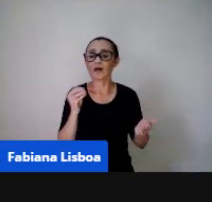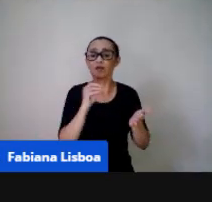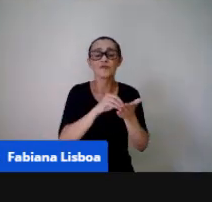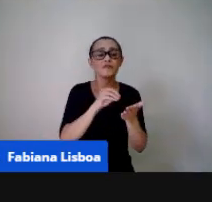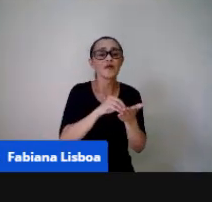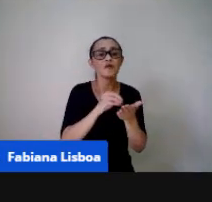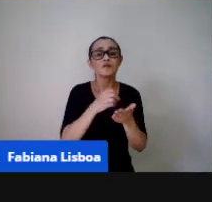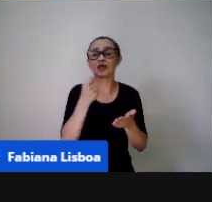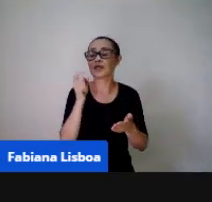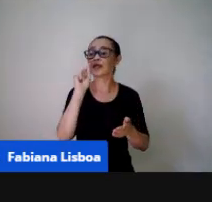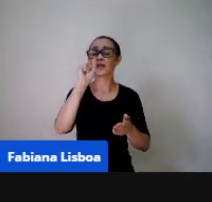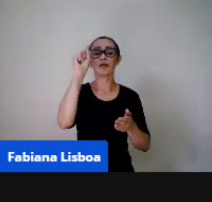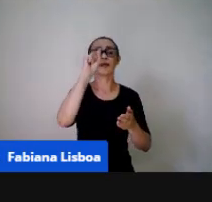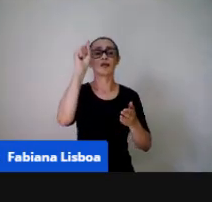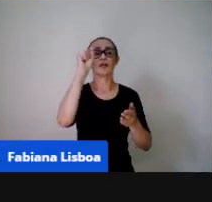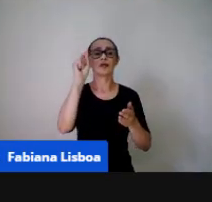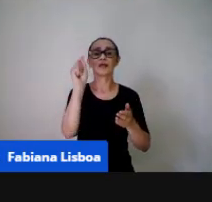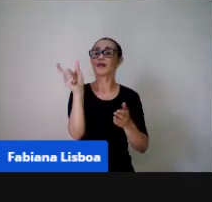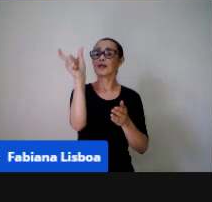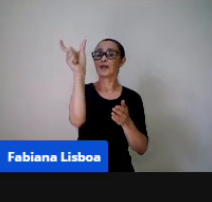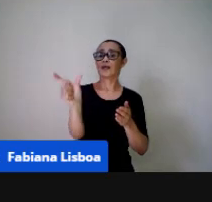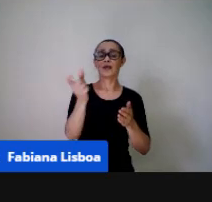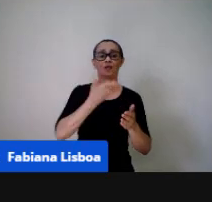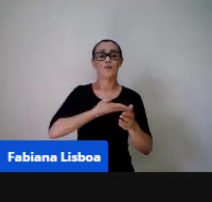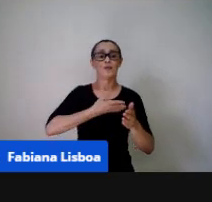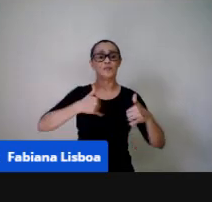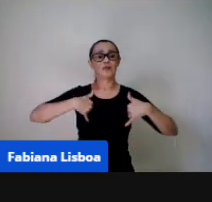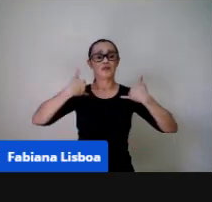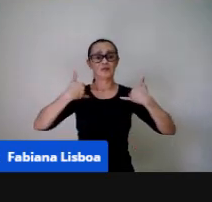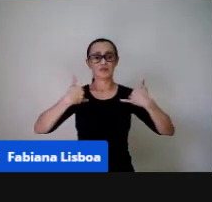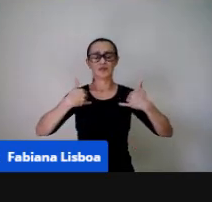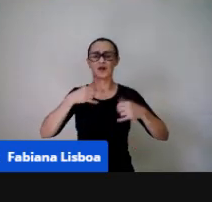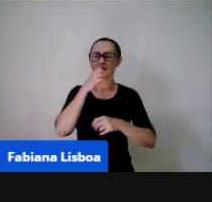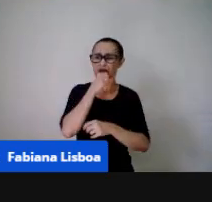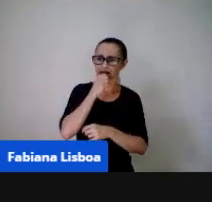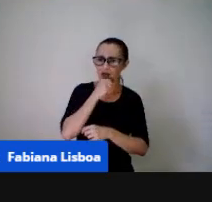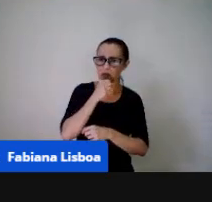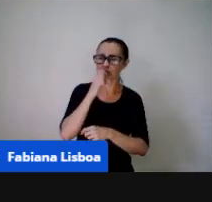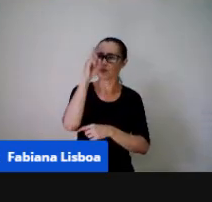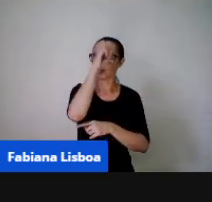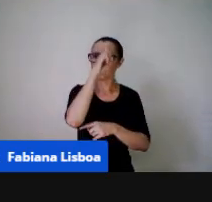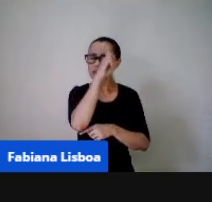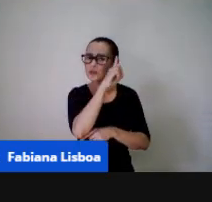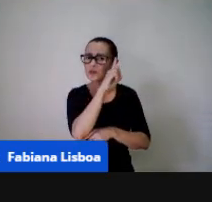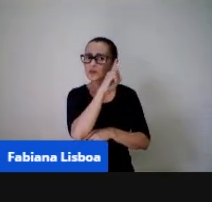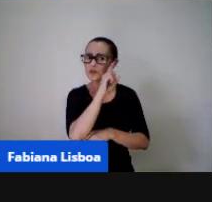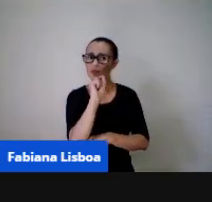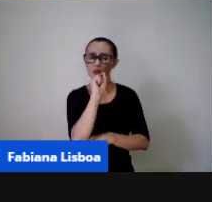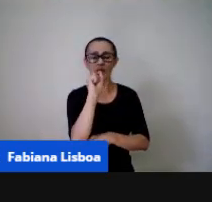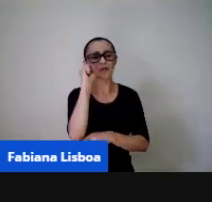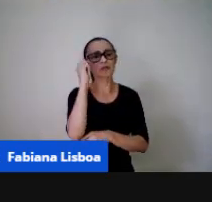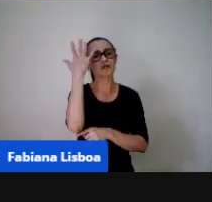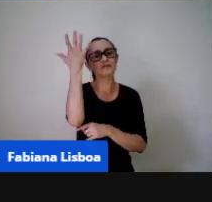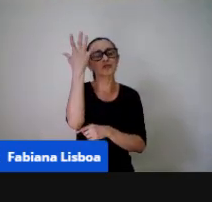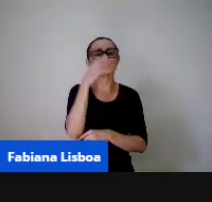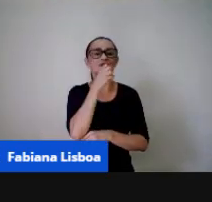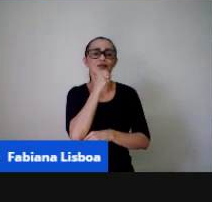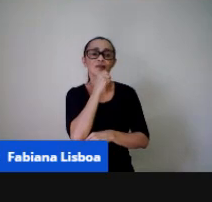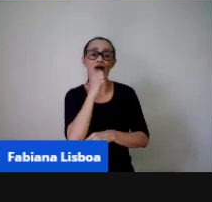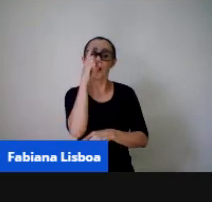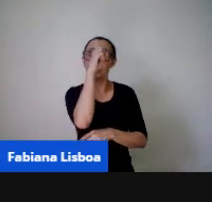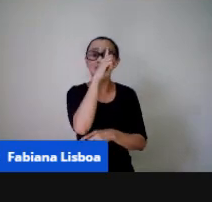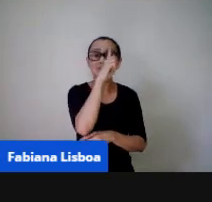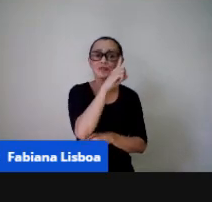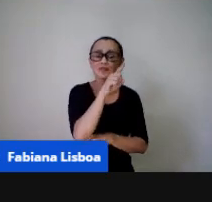aniversariante que nós teremos né? vai cair num sábado num domingo o que que acontece no sábado e no domingo né? vocês não vão estar na